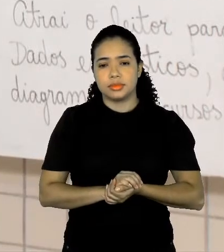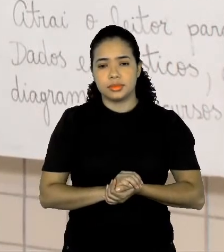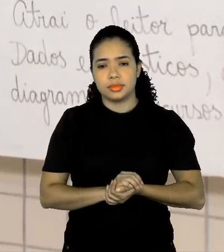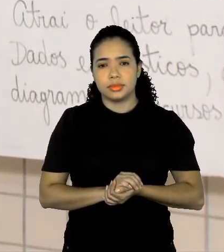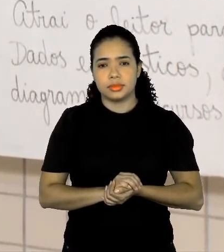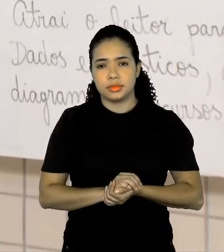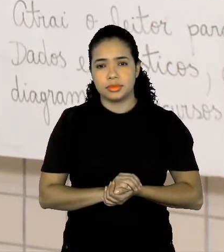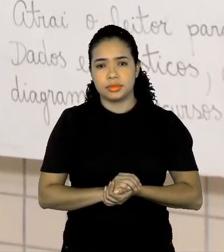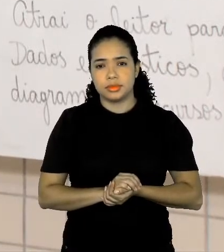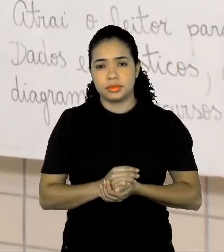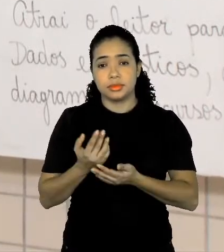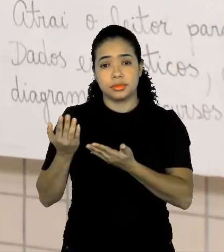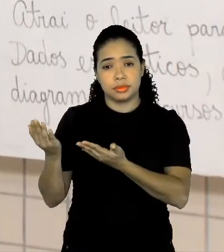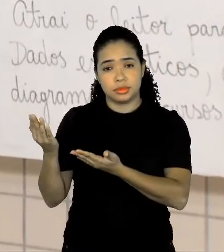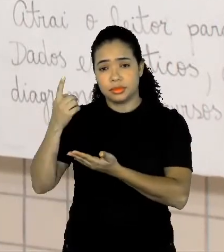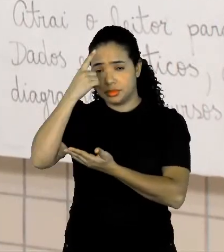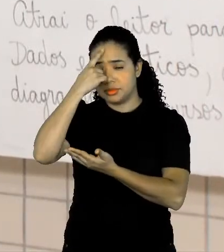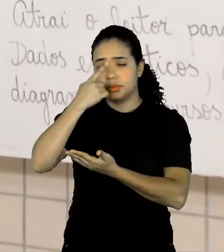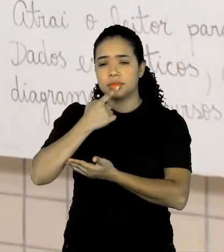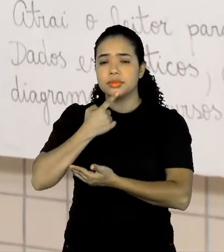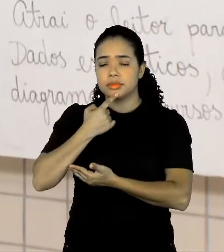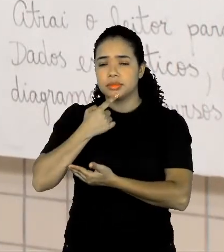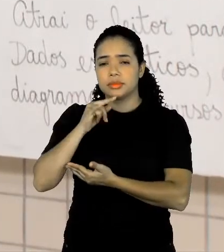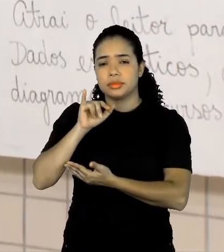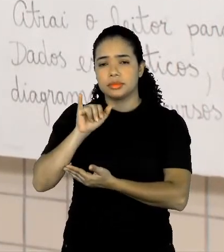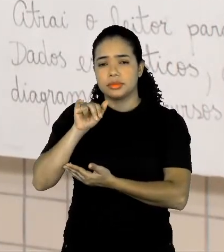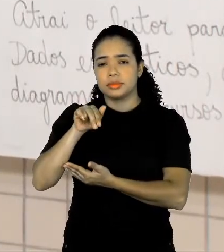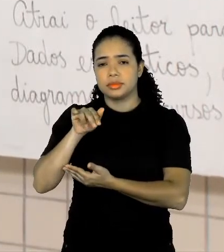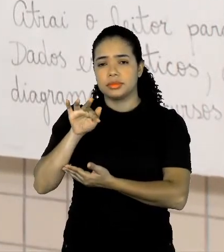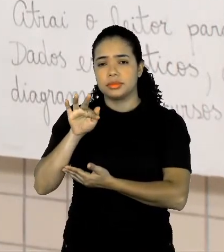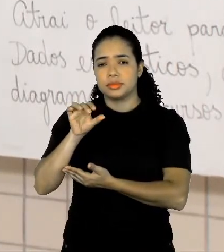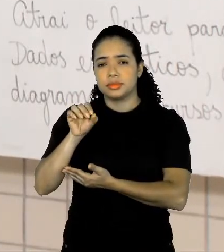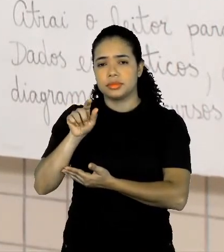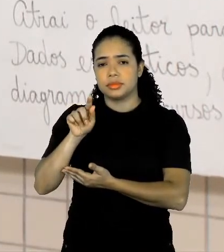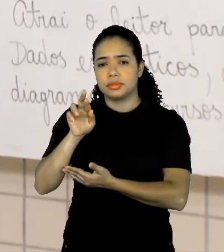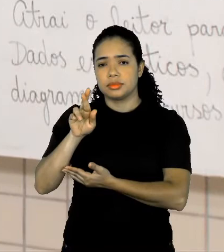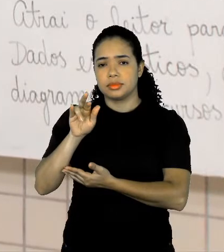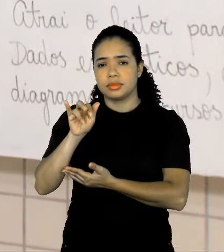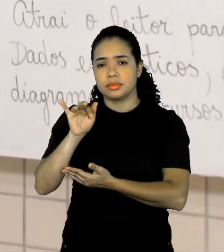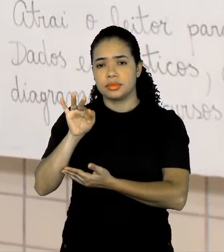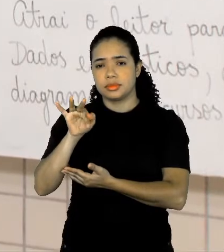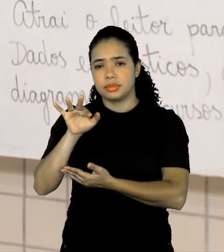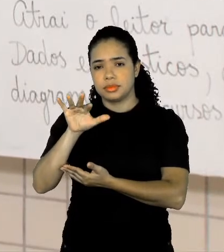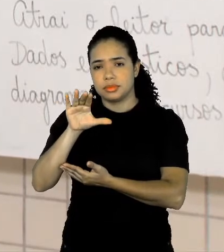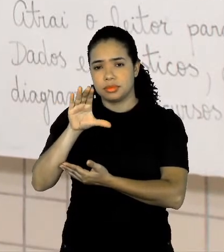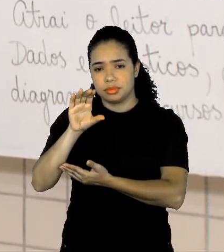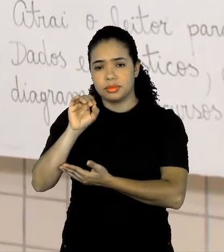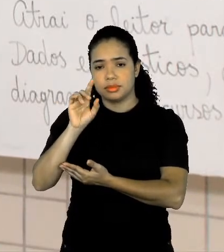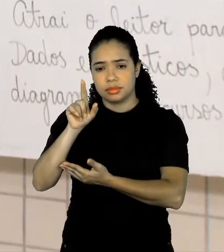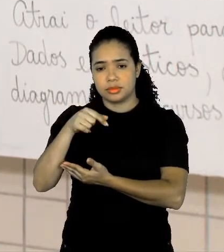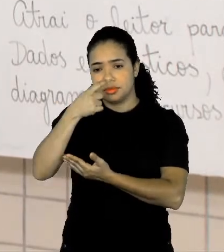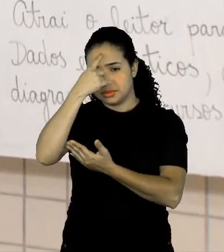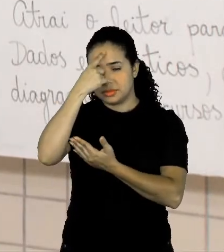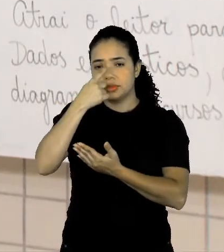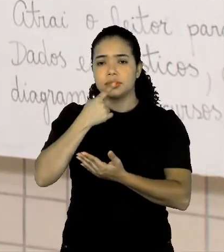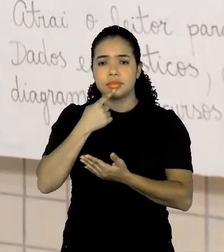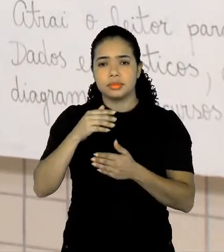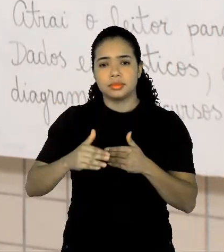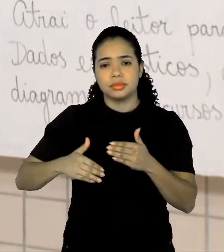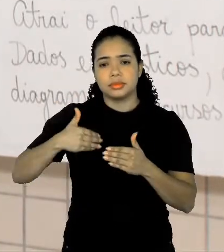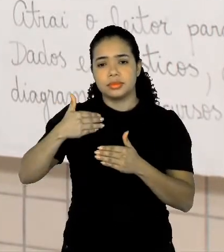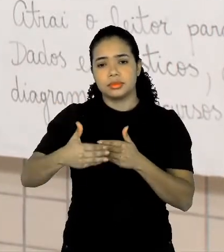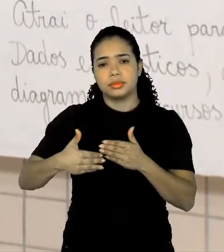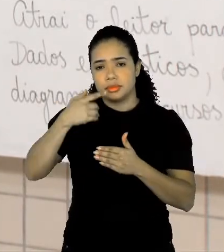trabalha com dados estatísticos, né, que é uma característica muito forte desse gênero. O próximo,